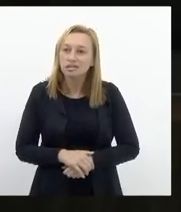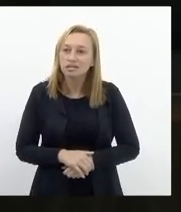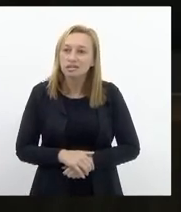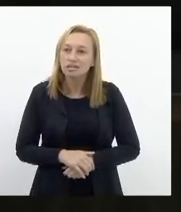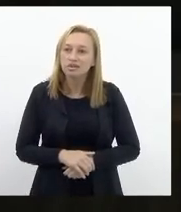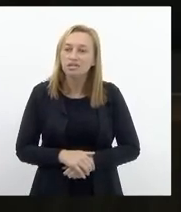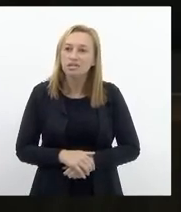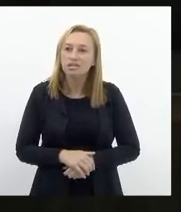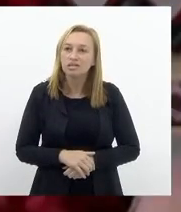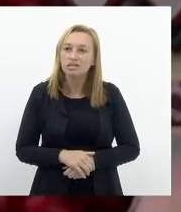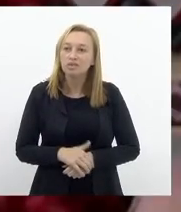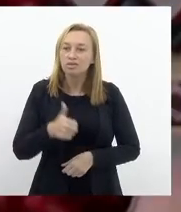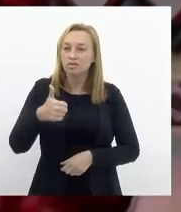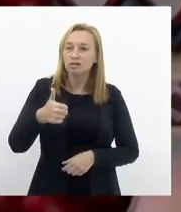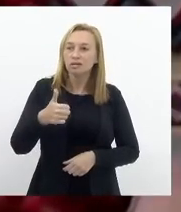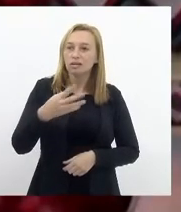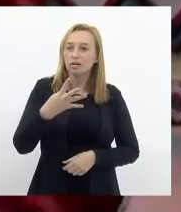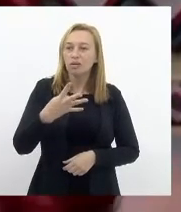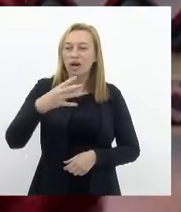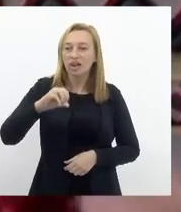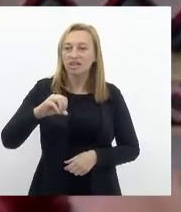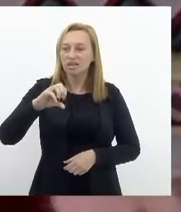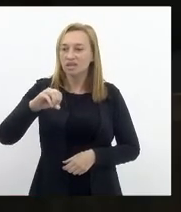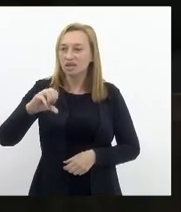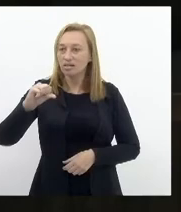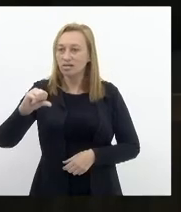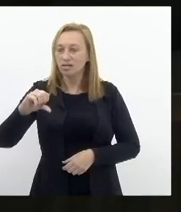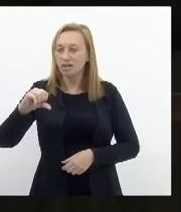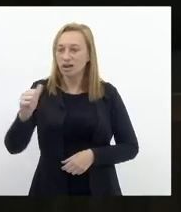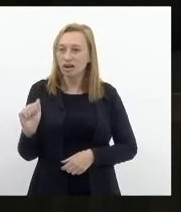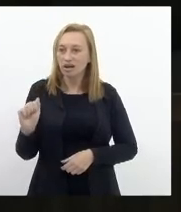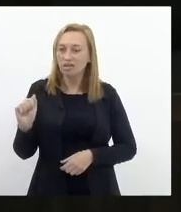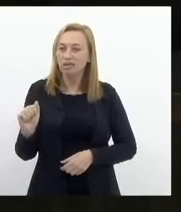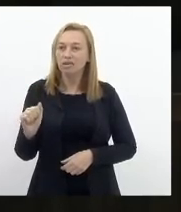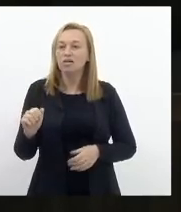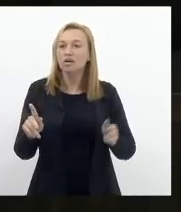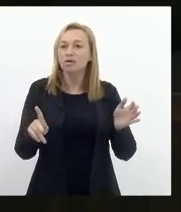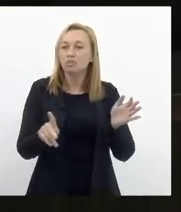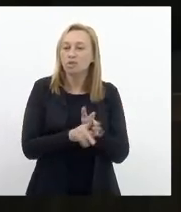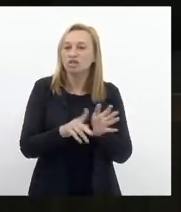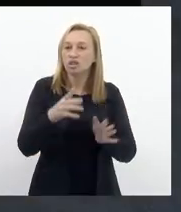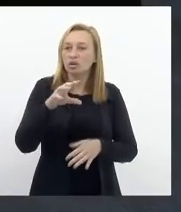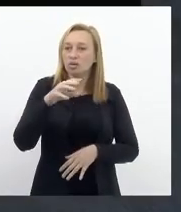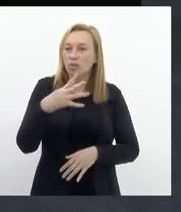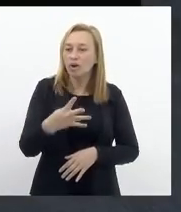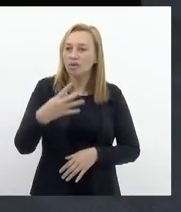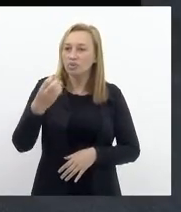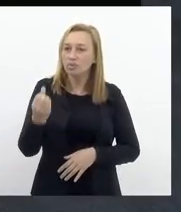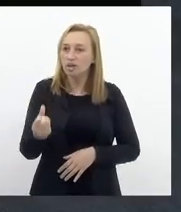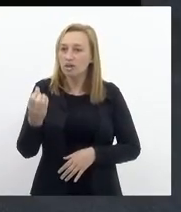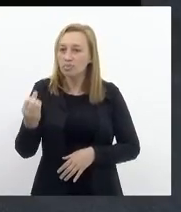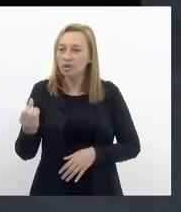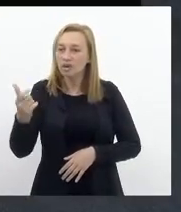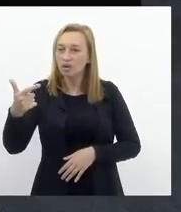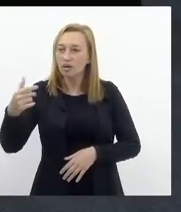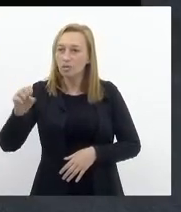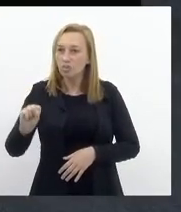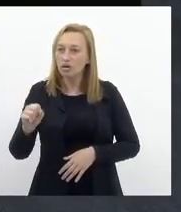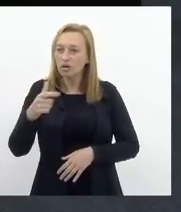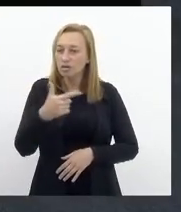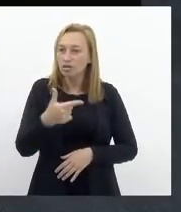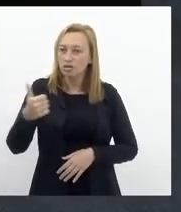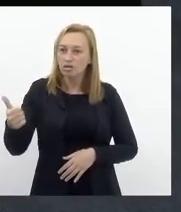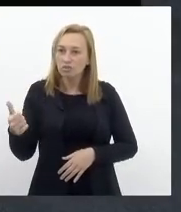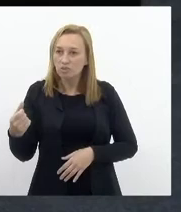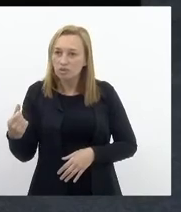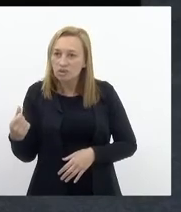9 a 40, 0, gostaria de pedir coautoria ao projeto 4668, 2020, que a gente acaba